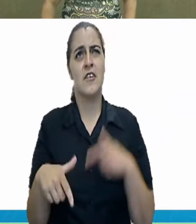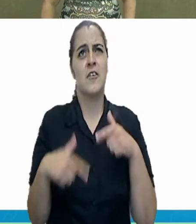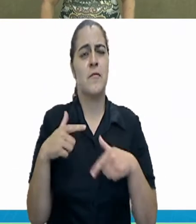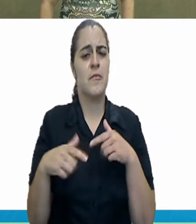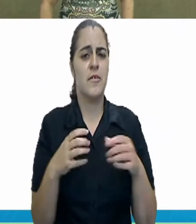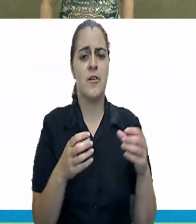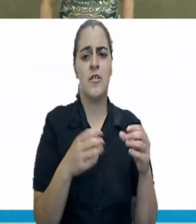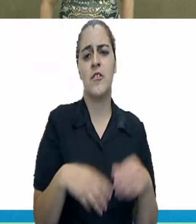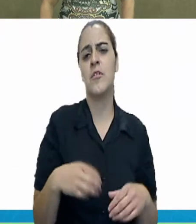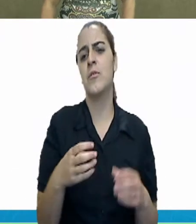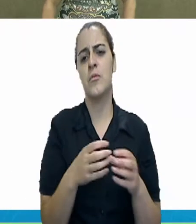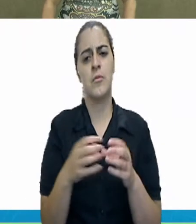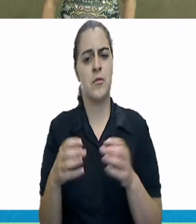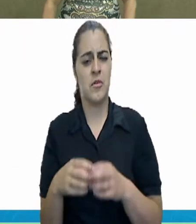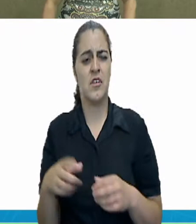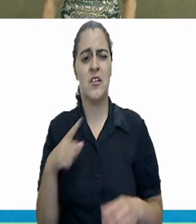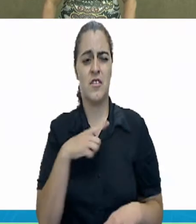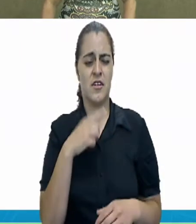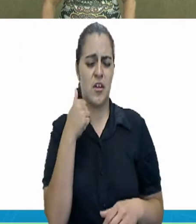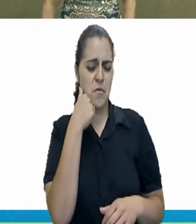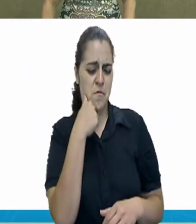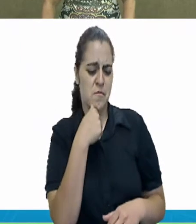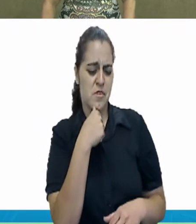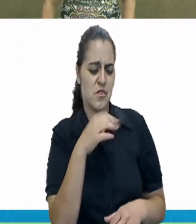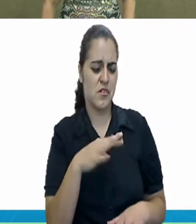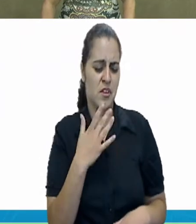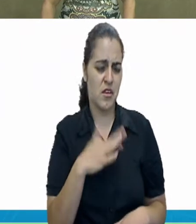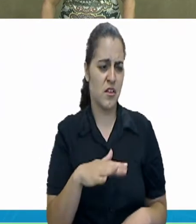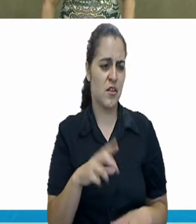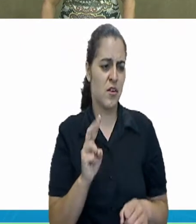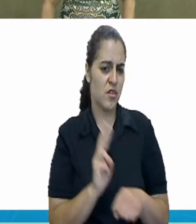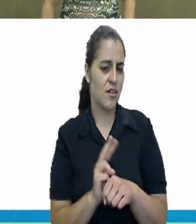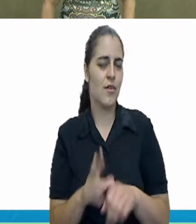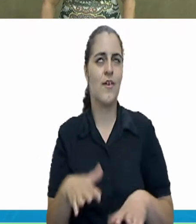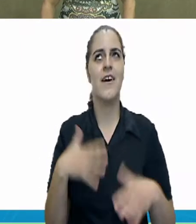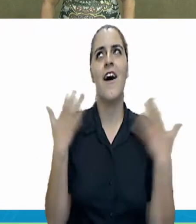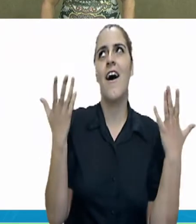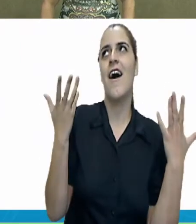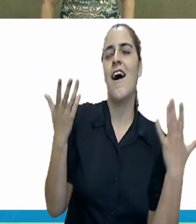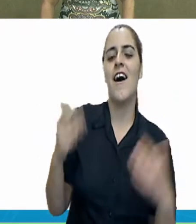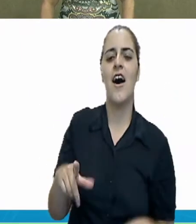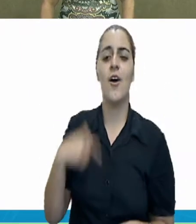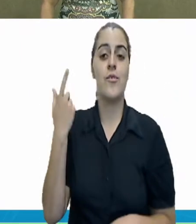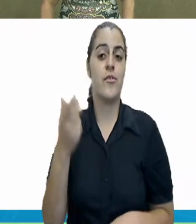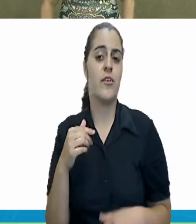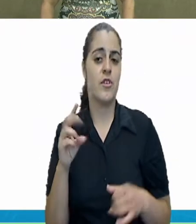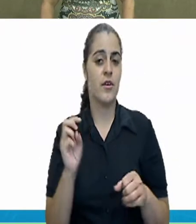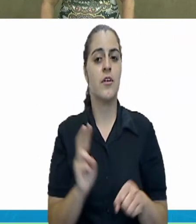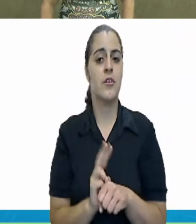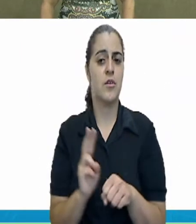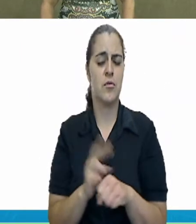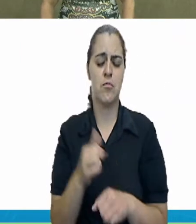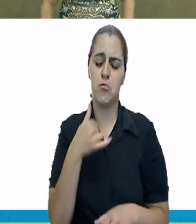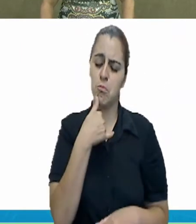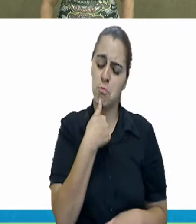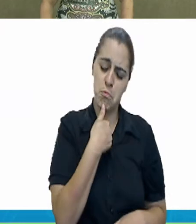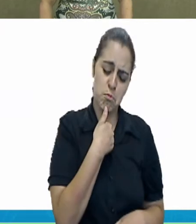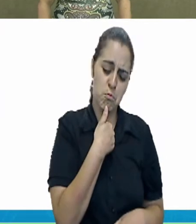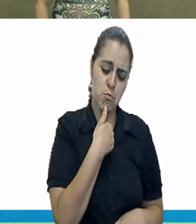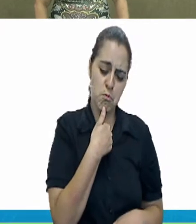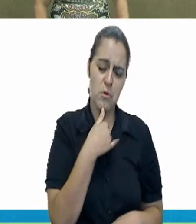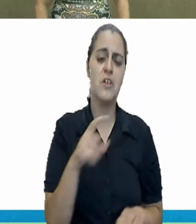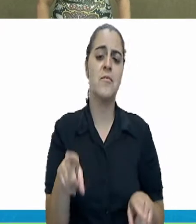equipe de comando. Tem uma menina que cuida da alegria, a outra que cuida da tristeza